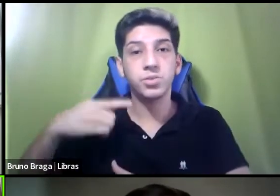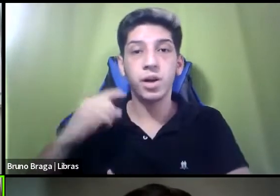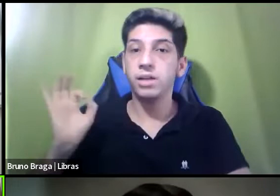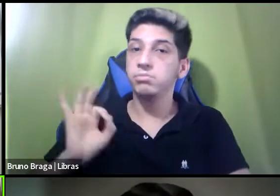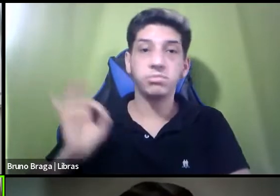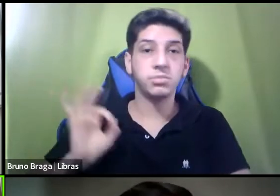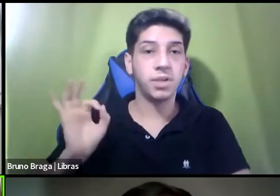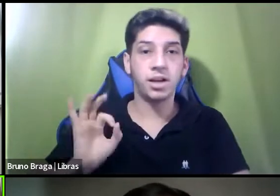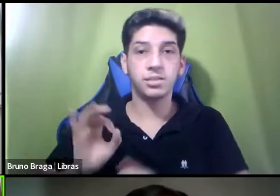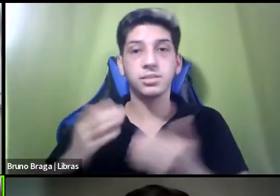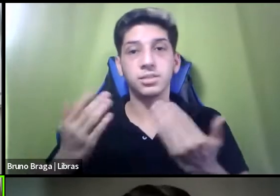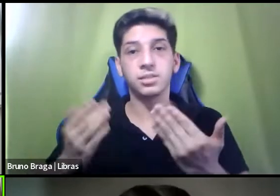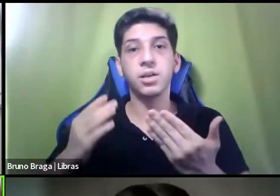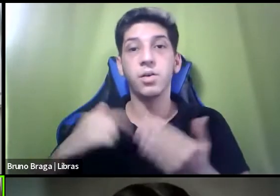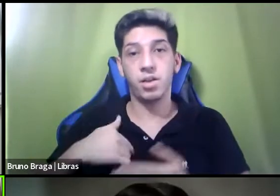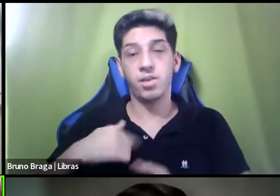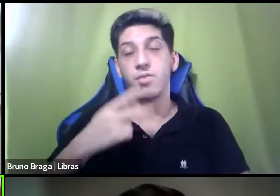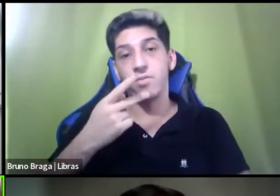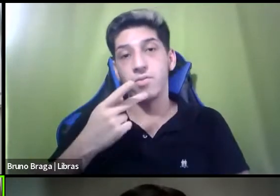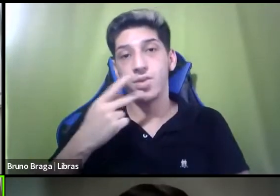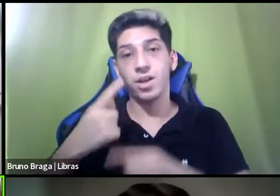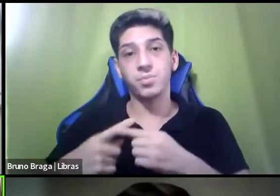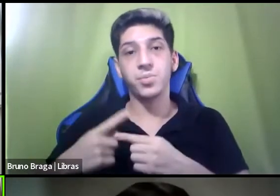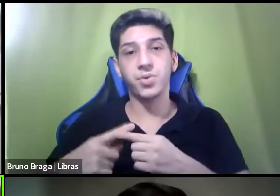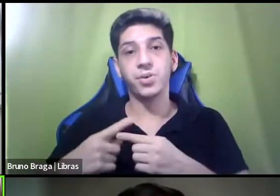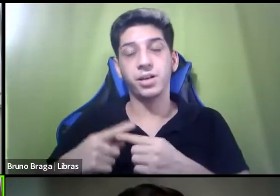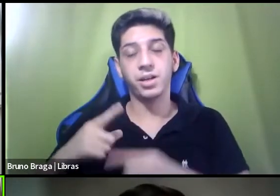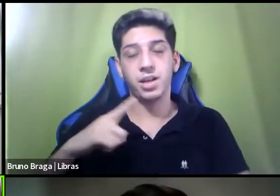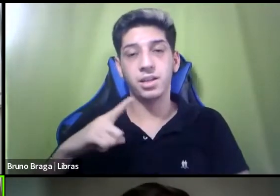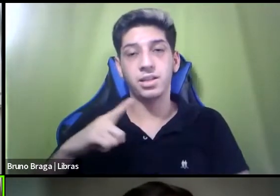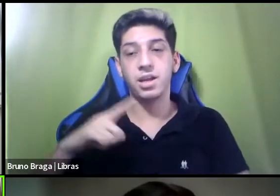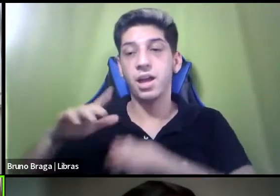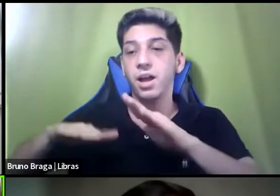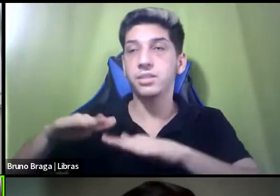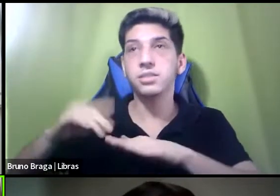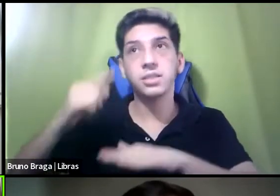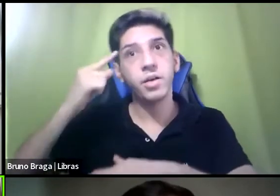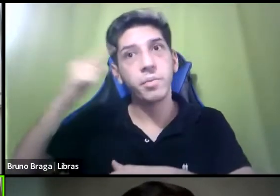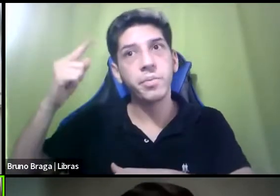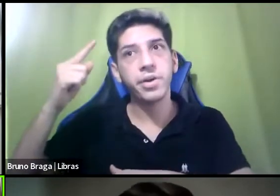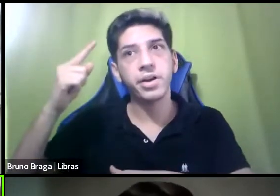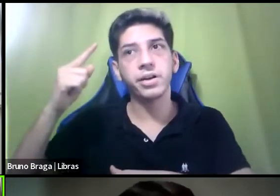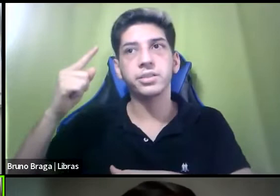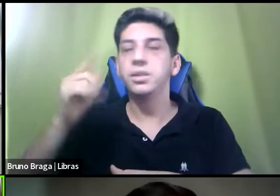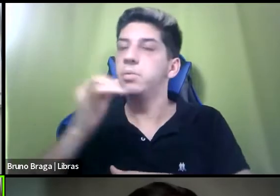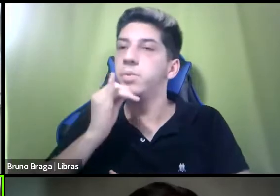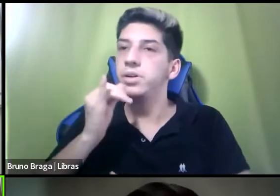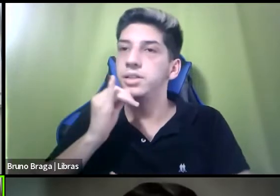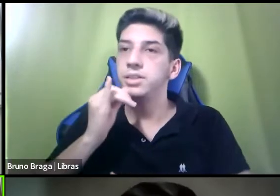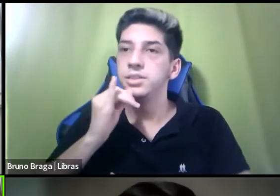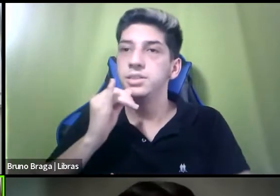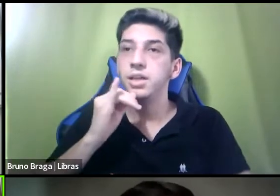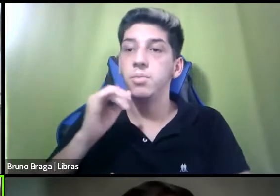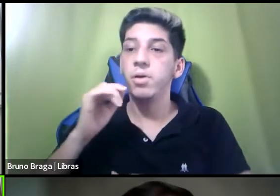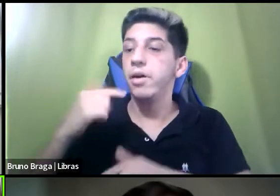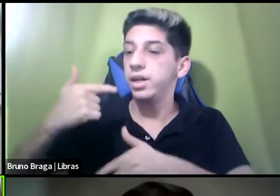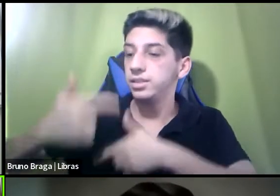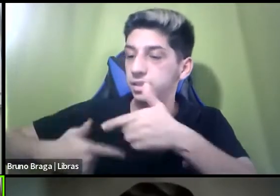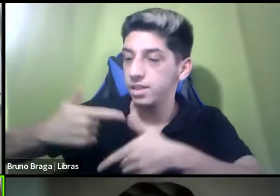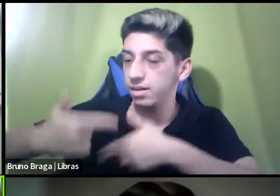eu digo isso porque existe às vezes um pensamento no sentido de que essa atuação